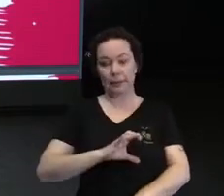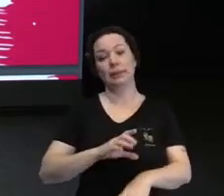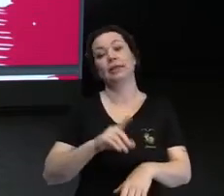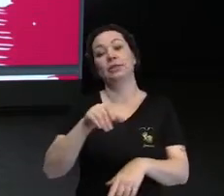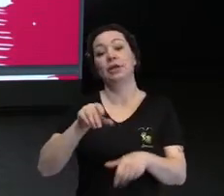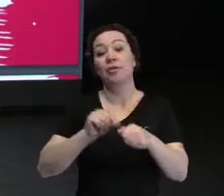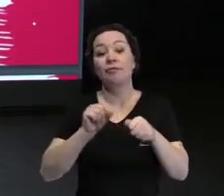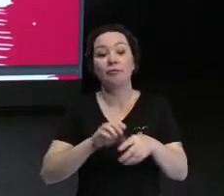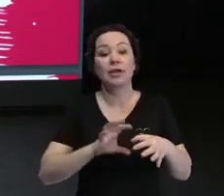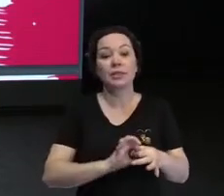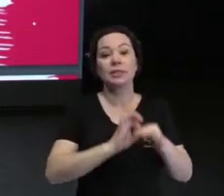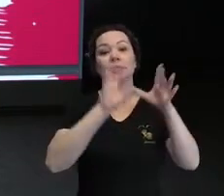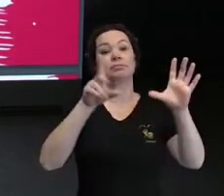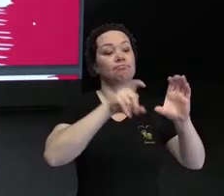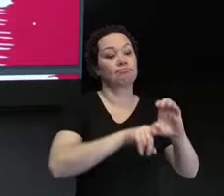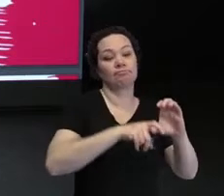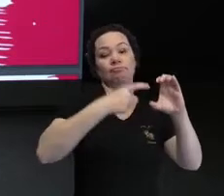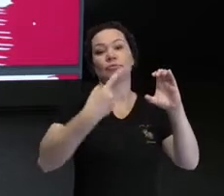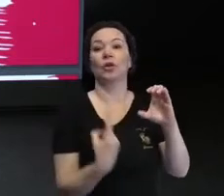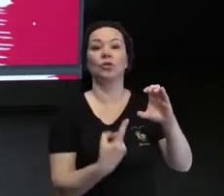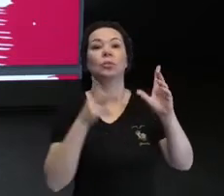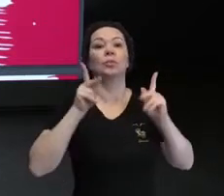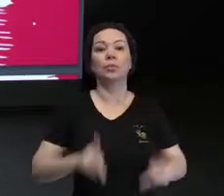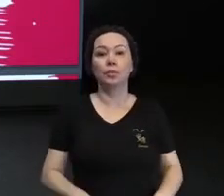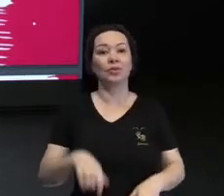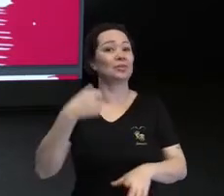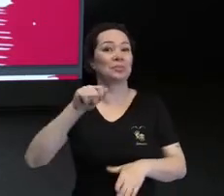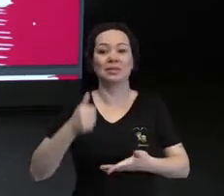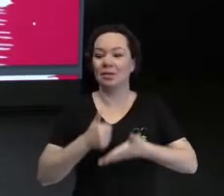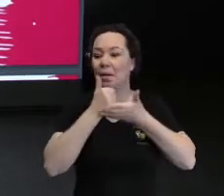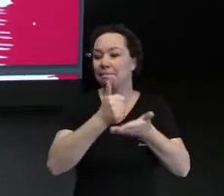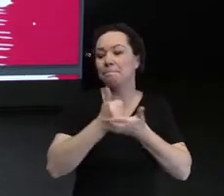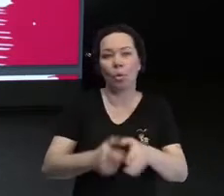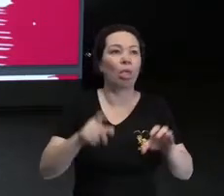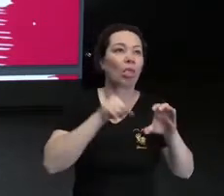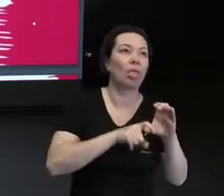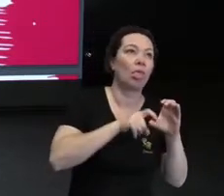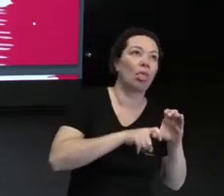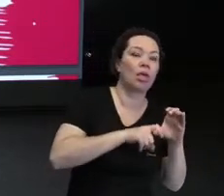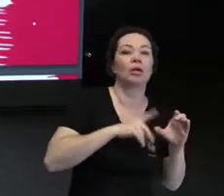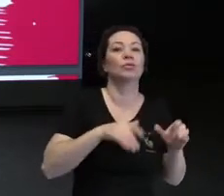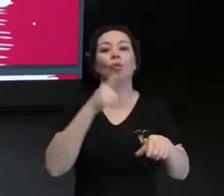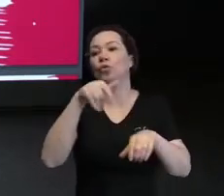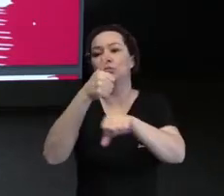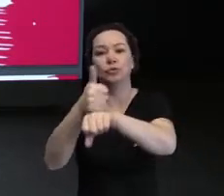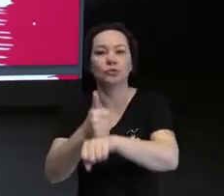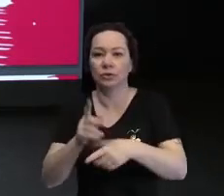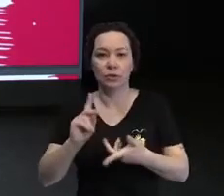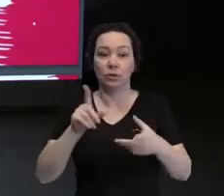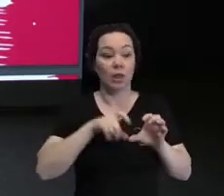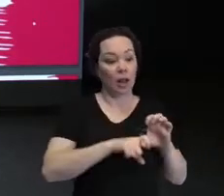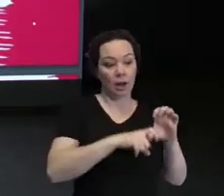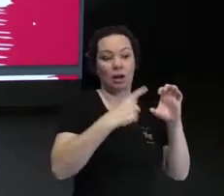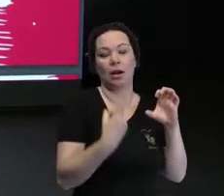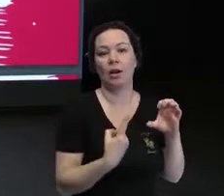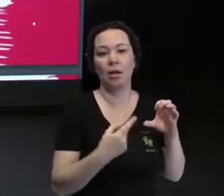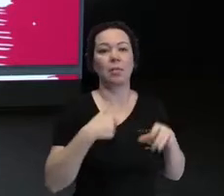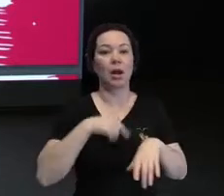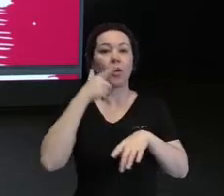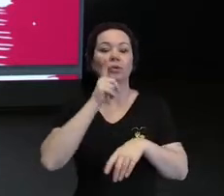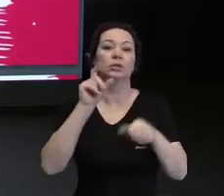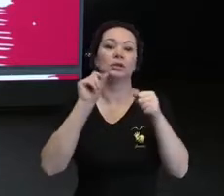autonomia e participação. Que ela precise cada vez menos do apoio, mas do apoio de um profissional e cada vez mais a